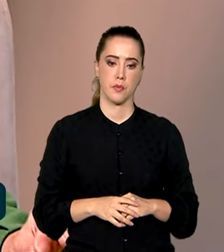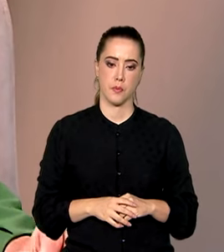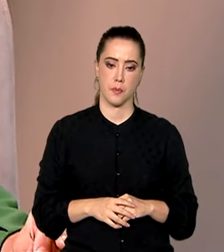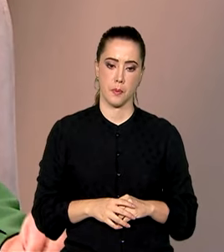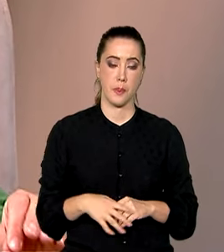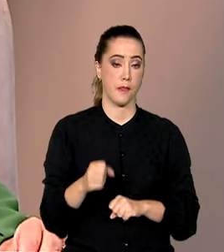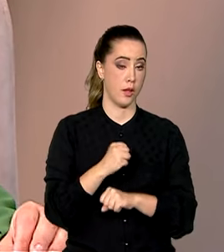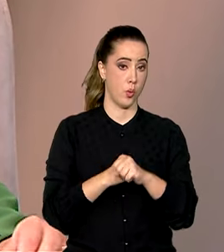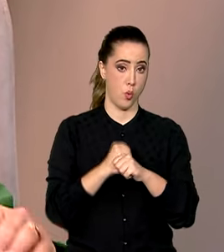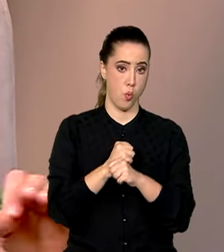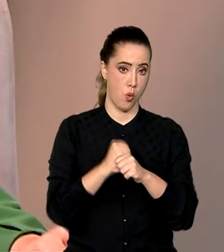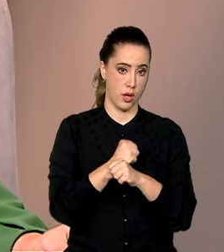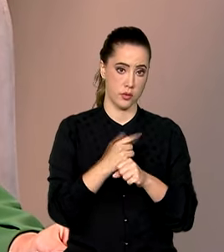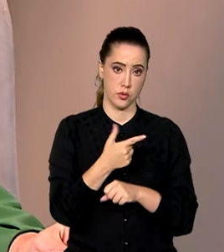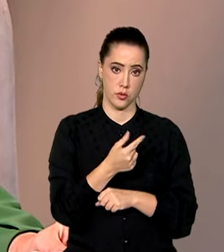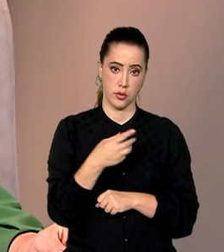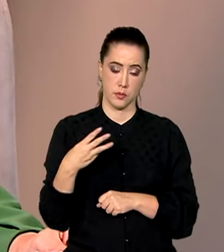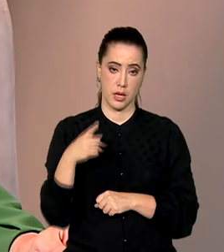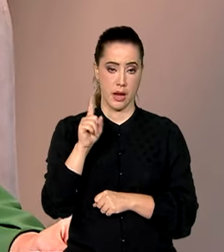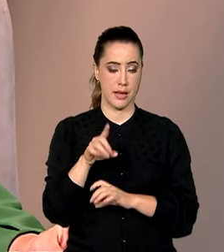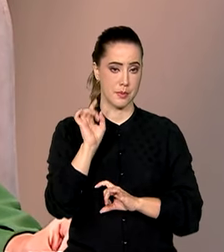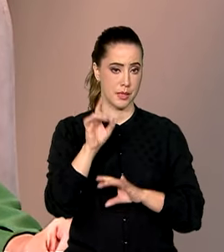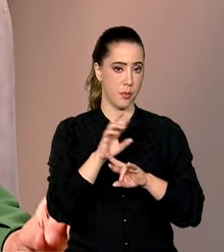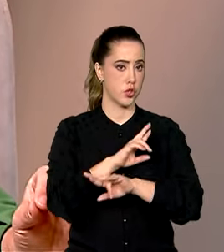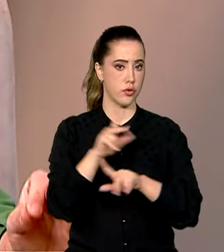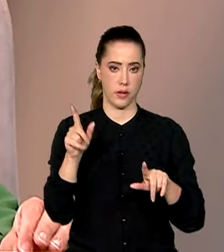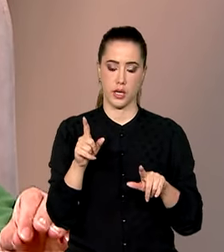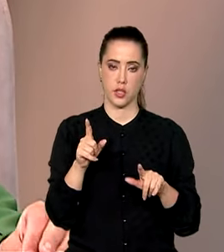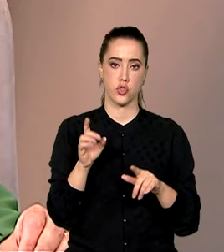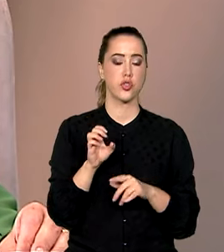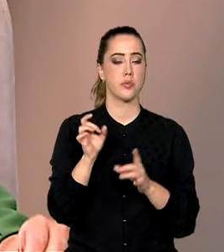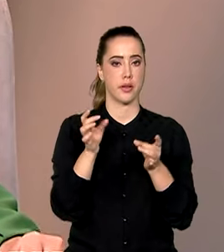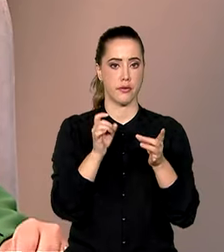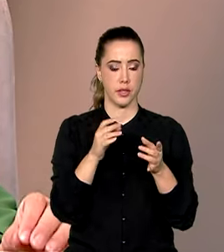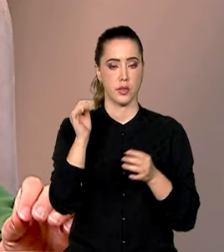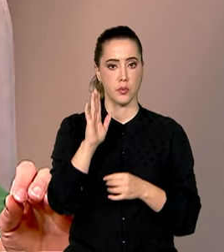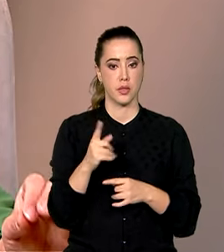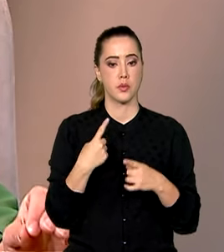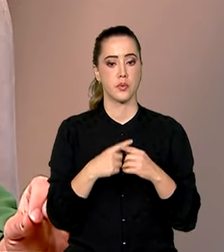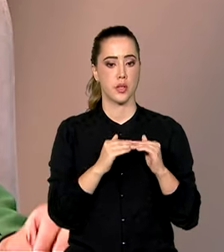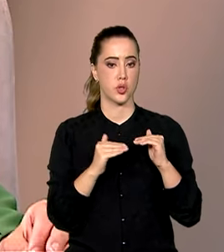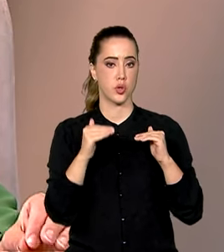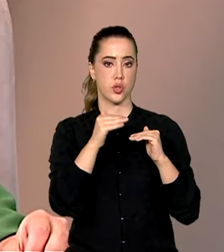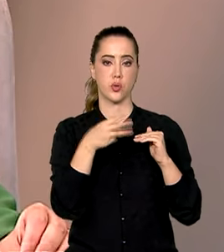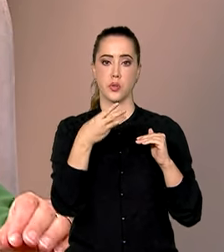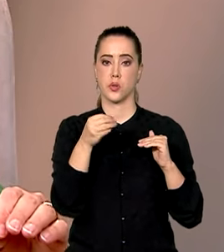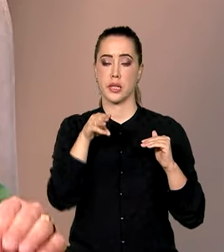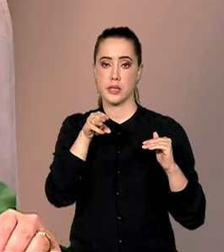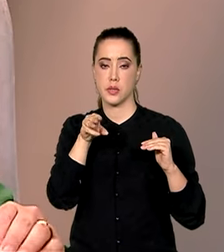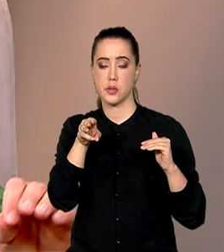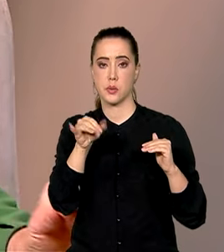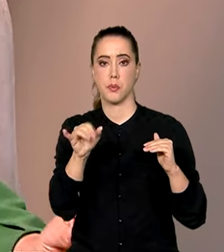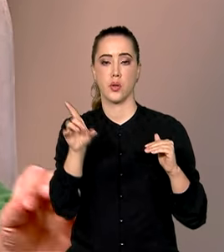O ano de 2023 é um ano excepcional para o comércio exterior brasileiro. Nós acabamos de superar a 300 bilhões de